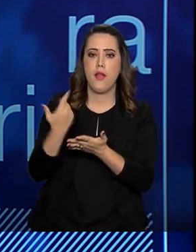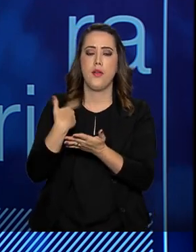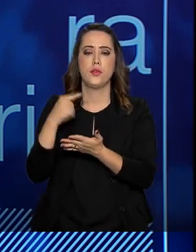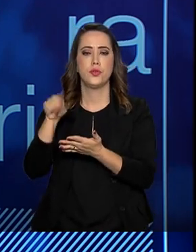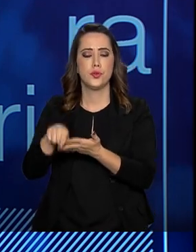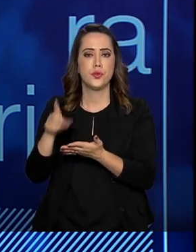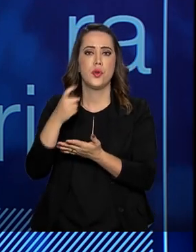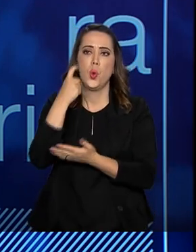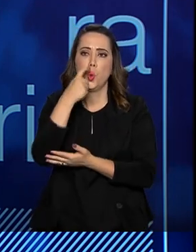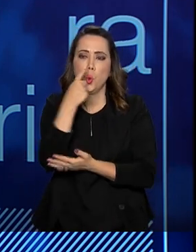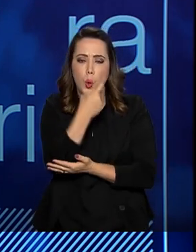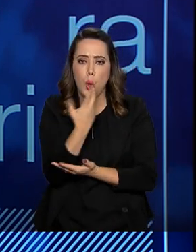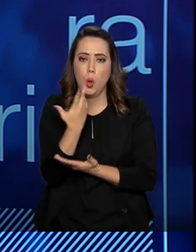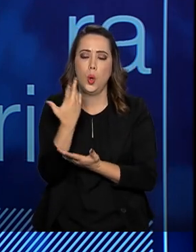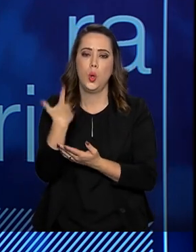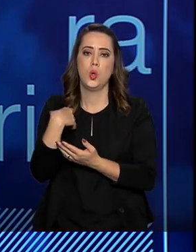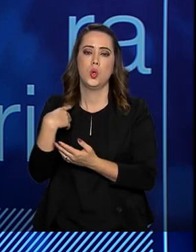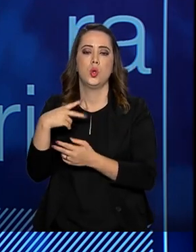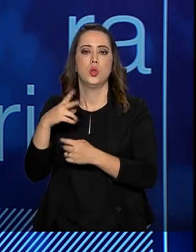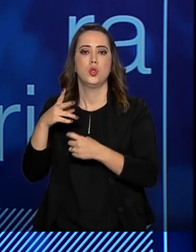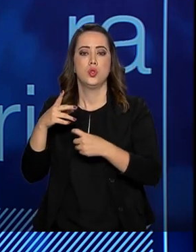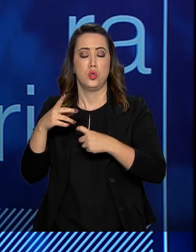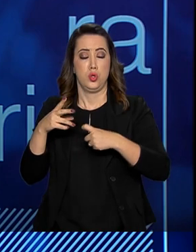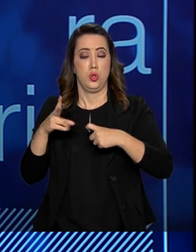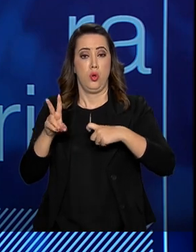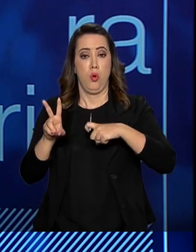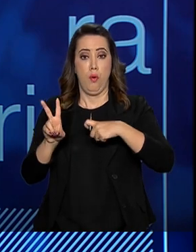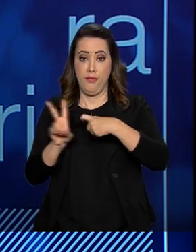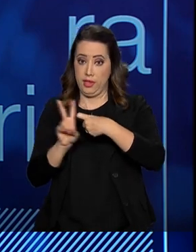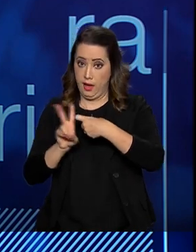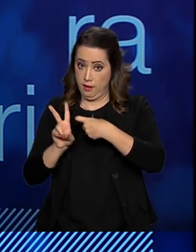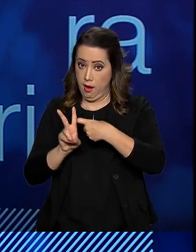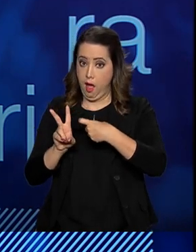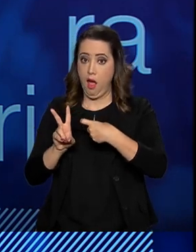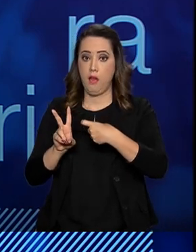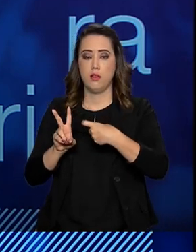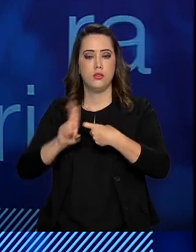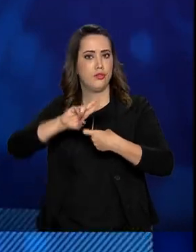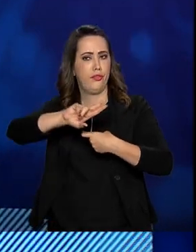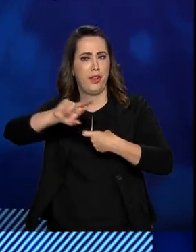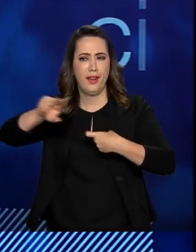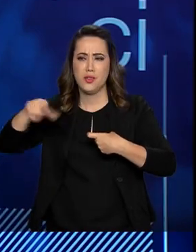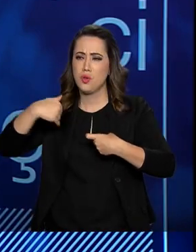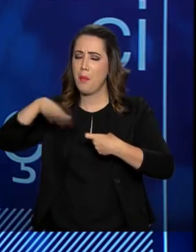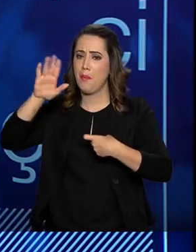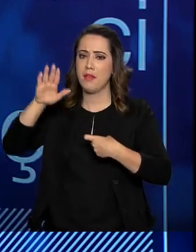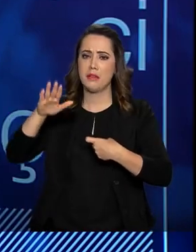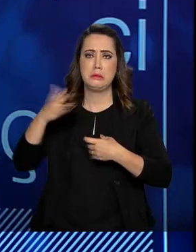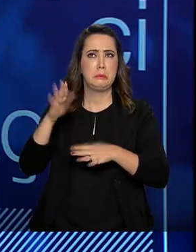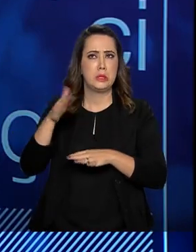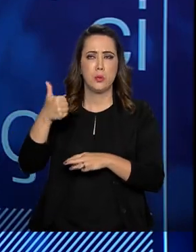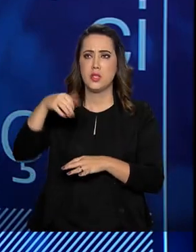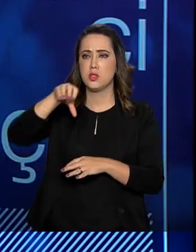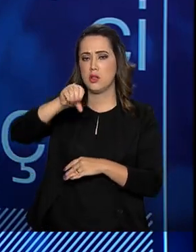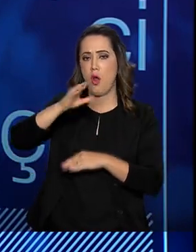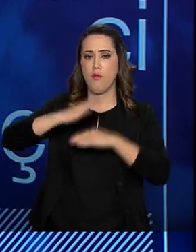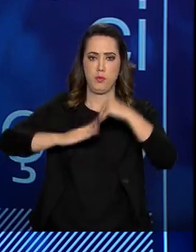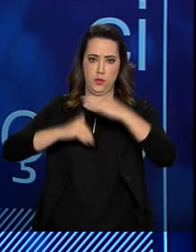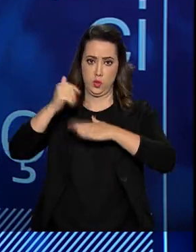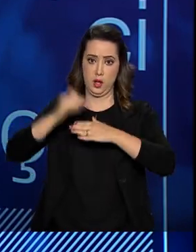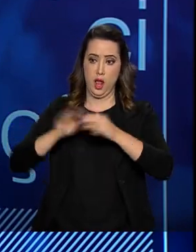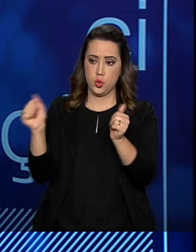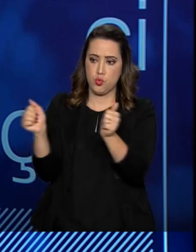temos odontólogos, biomédicos, entre outros. São cerca de 19 profissões